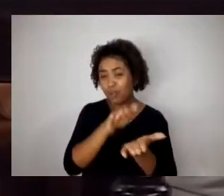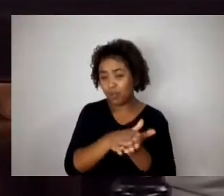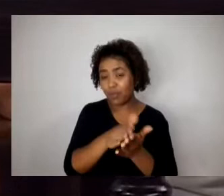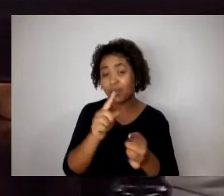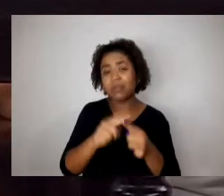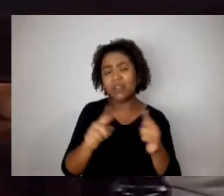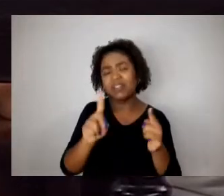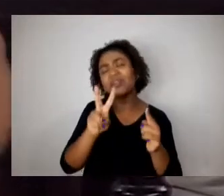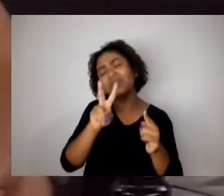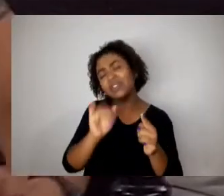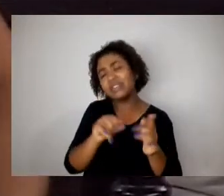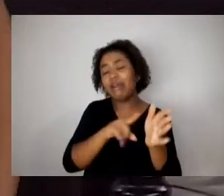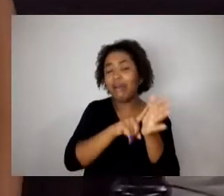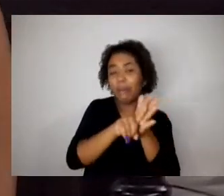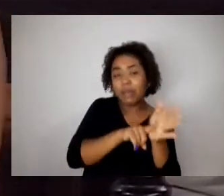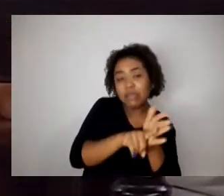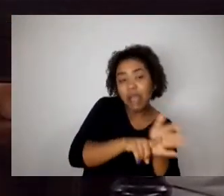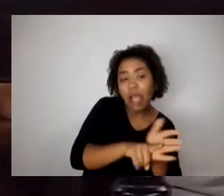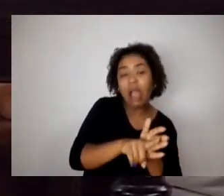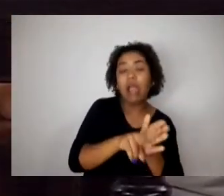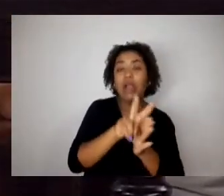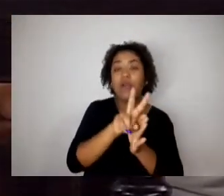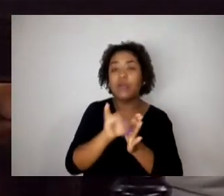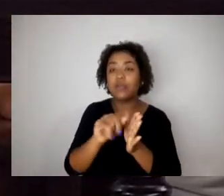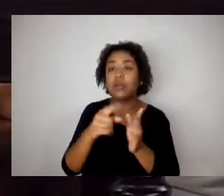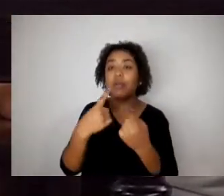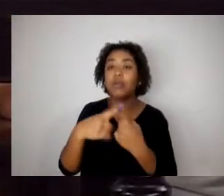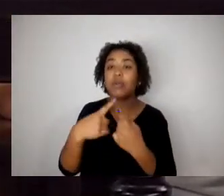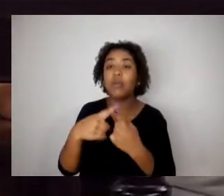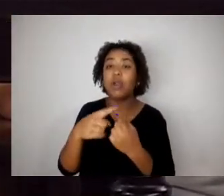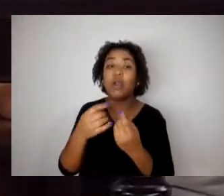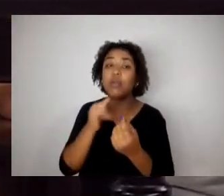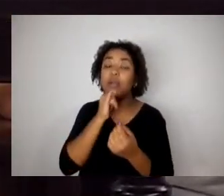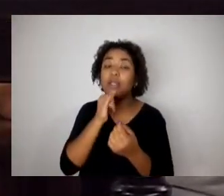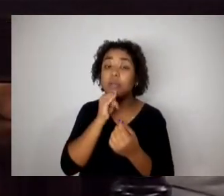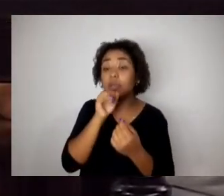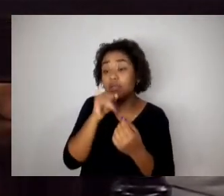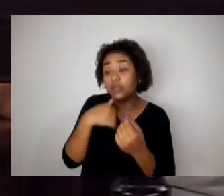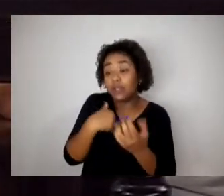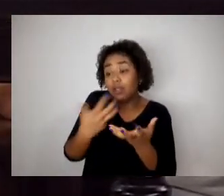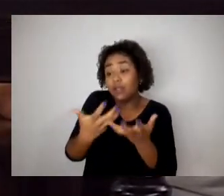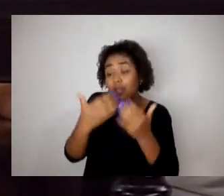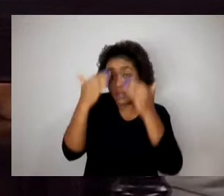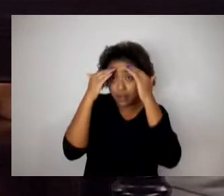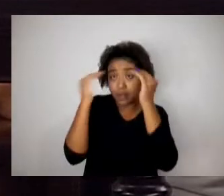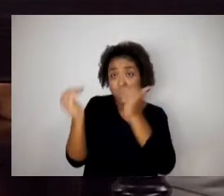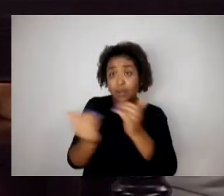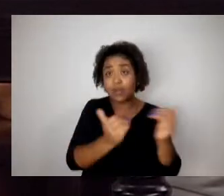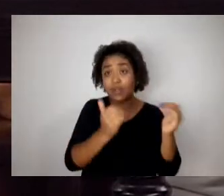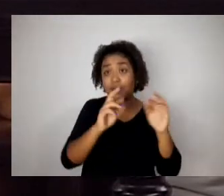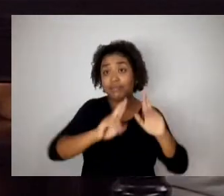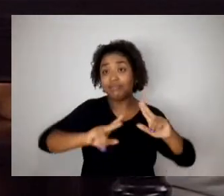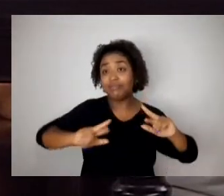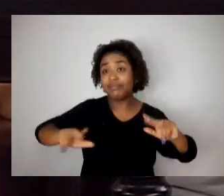escolar, por respeitar a diversidade. E, assim, muitas pessoas seguem não se sentindo respeitadas, quando ela não tem a sua